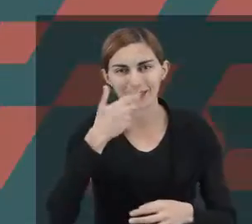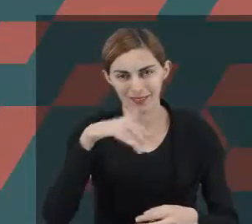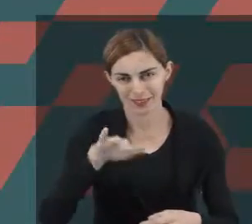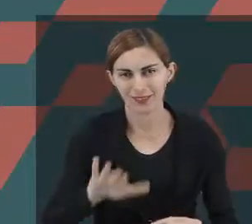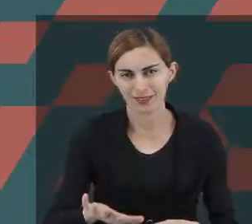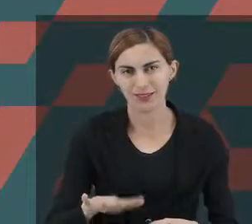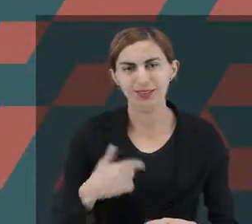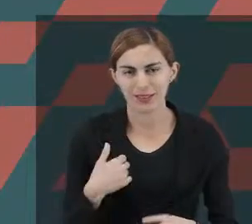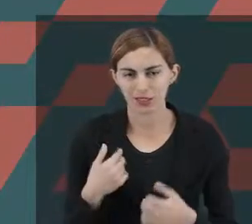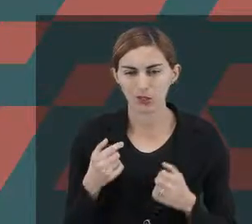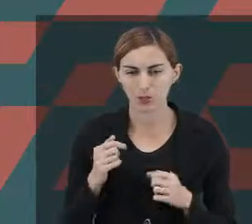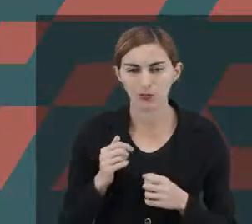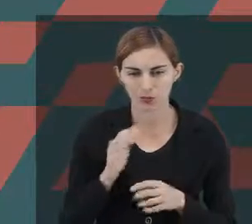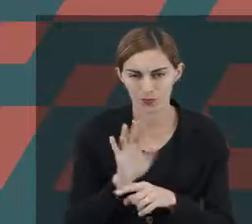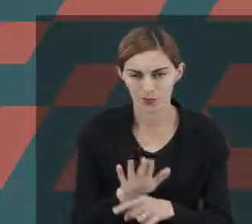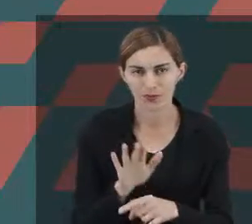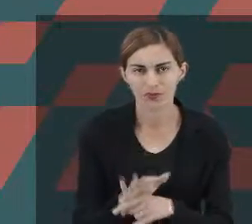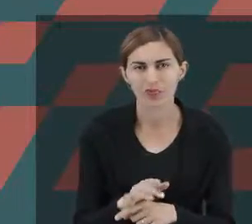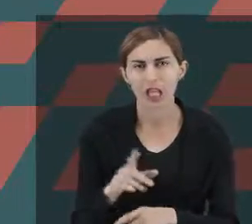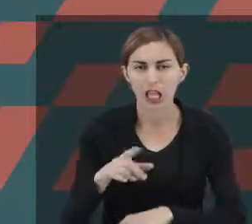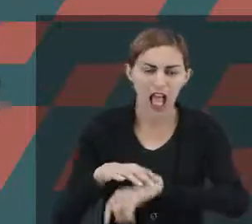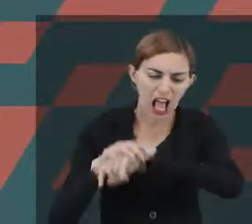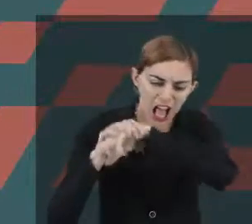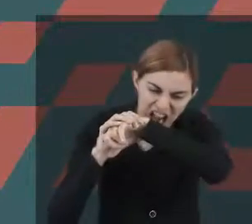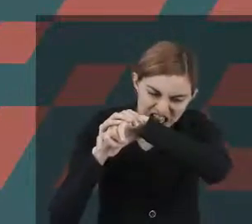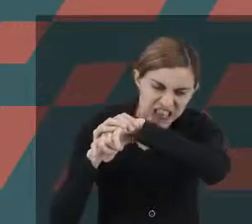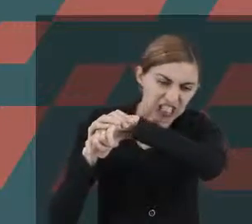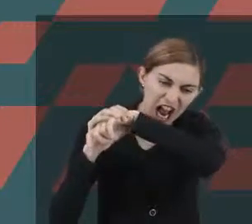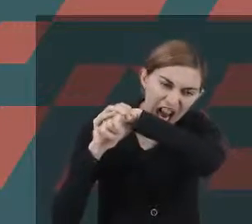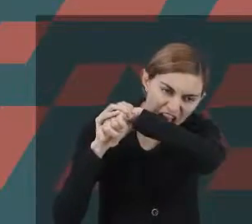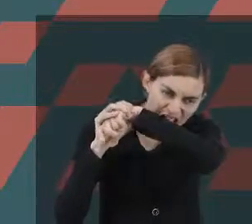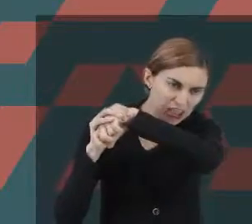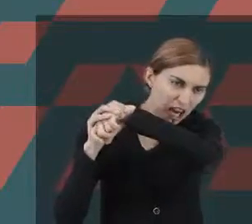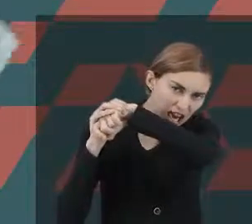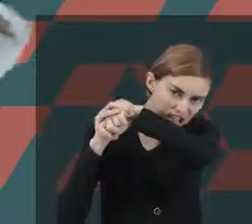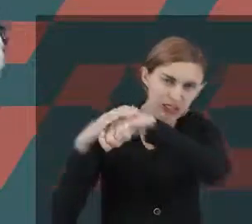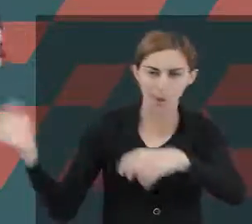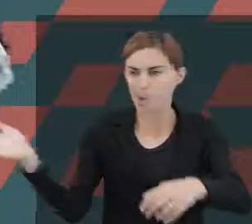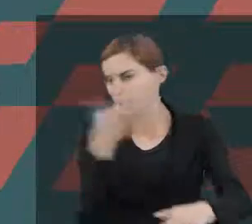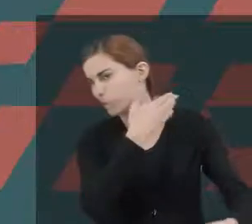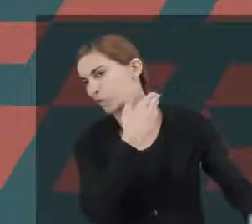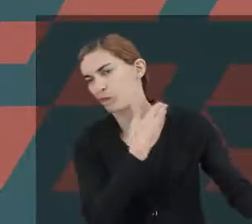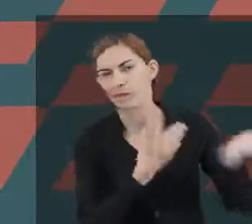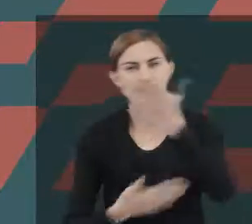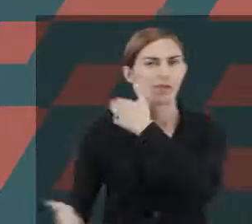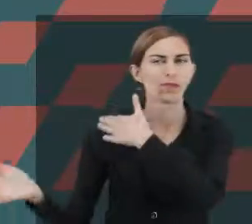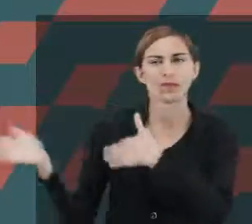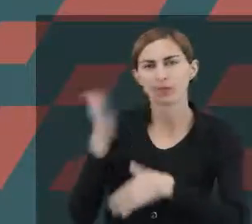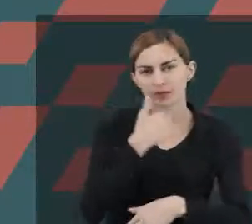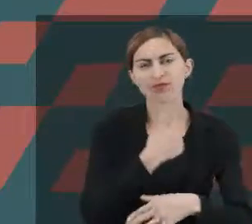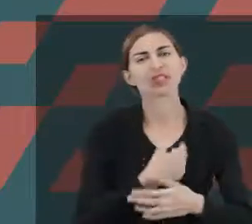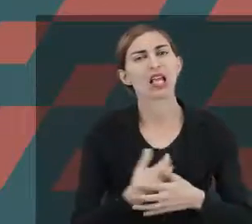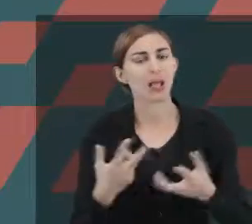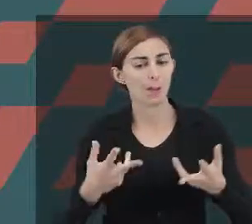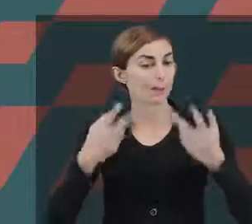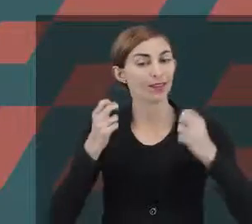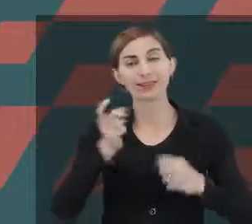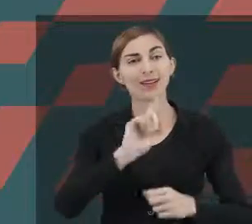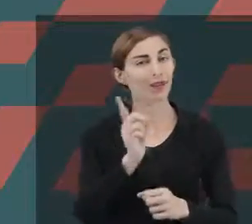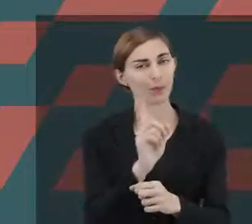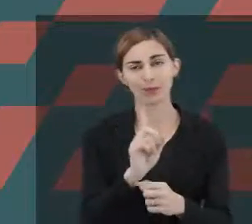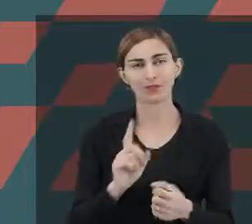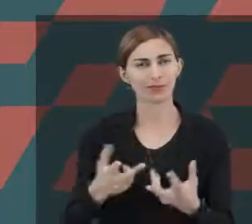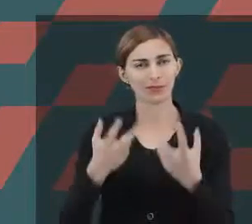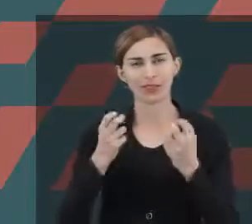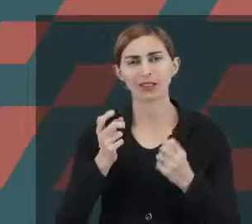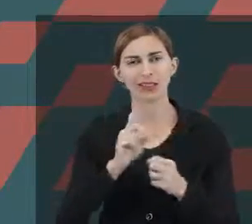criança que eu pude atender que ela se mordia o tempo inteiro. Que ela se batia o tempo inteiro. E ela não tinha noção daquilo que